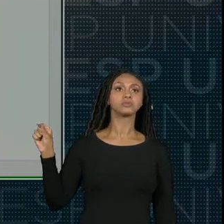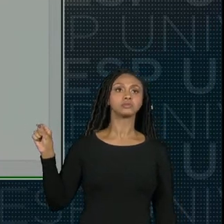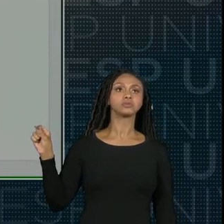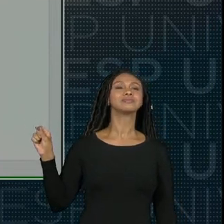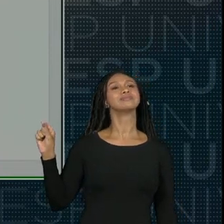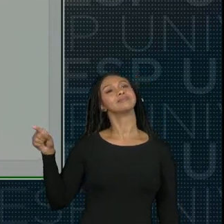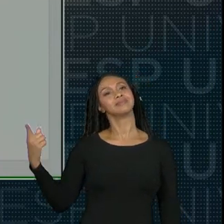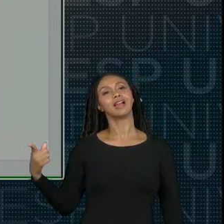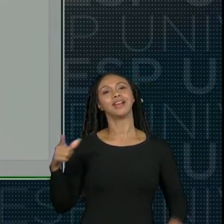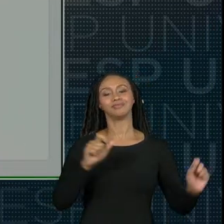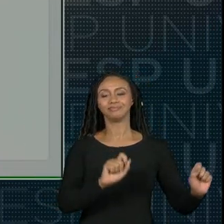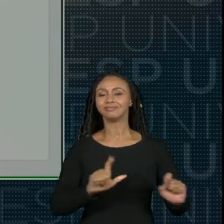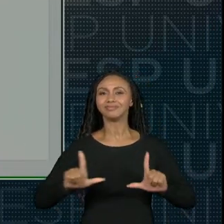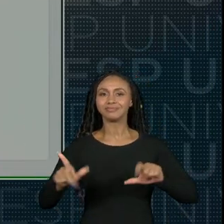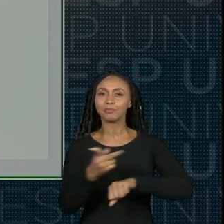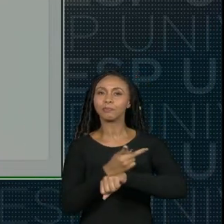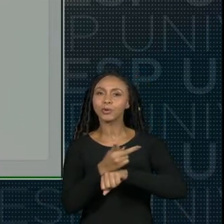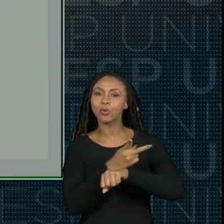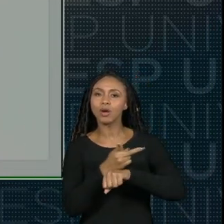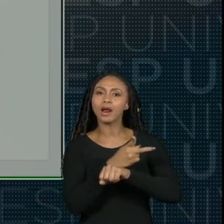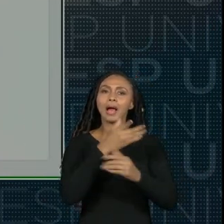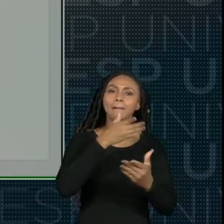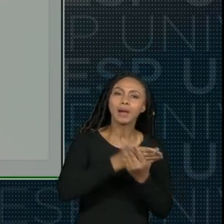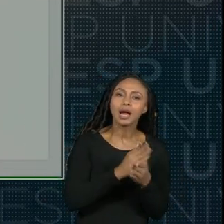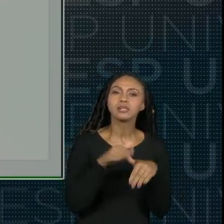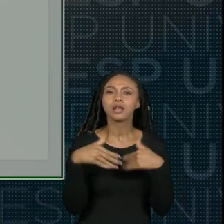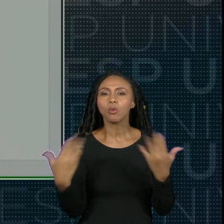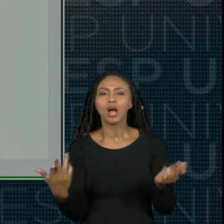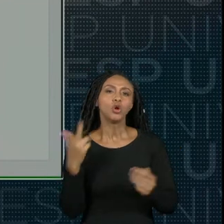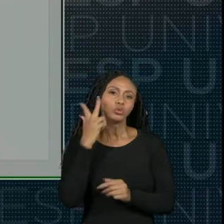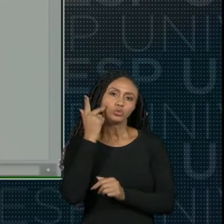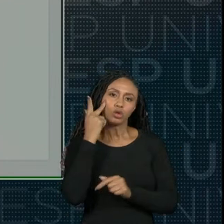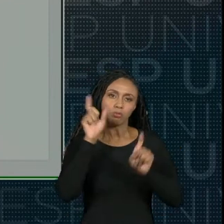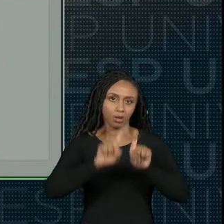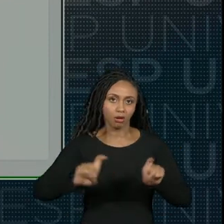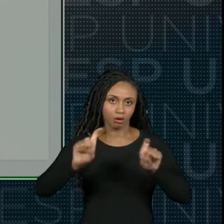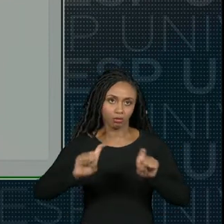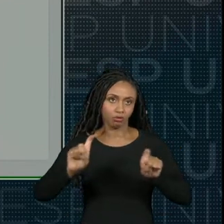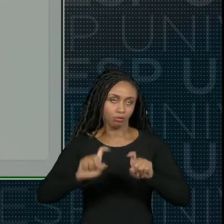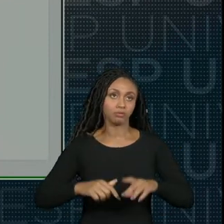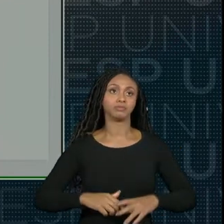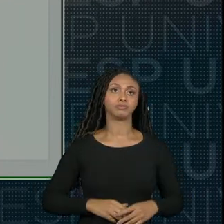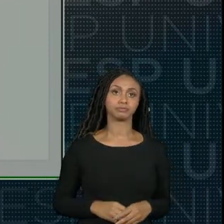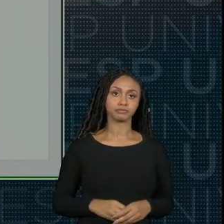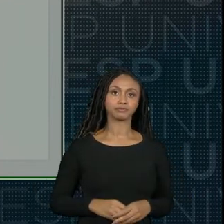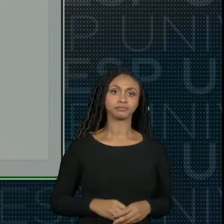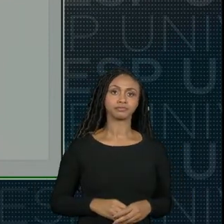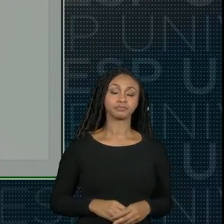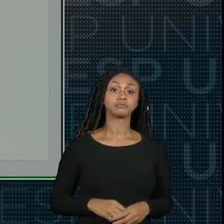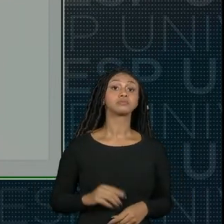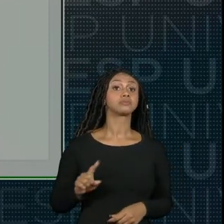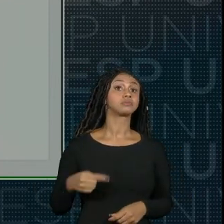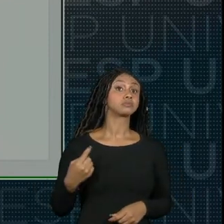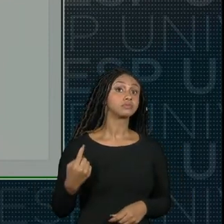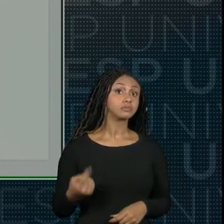janela para procurar no computador a pasta onde está o arquivo que o aluno deseja anexar e depois de selecionar esse arquivo